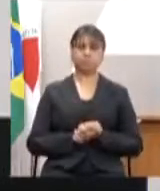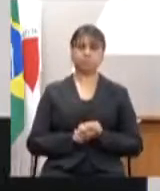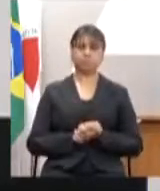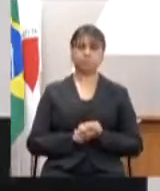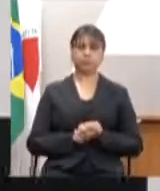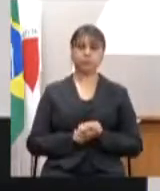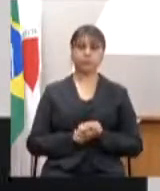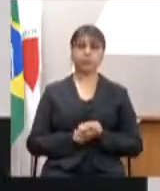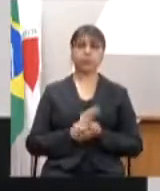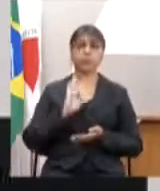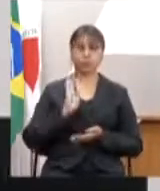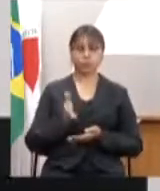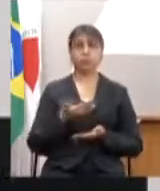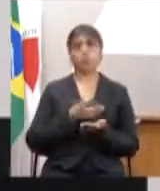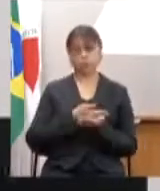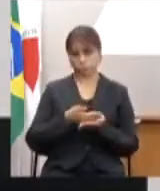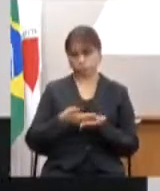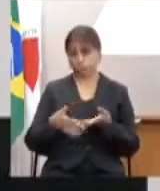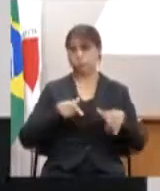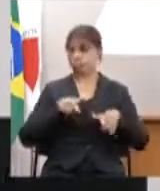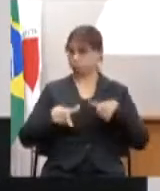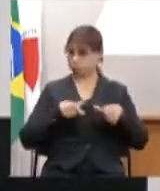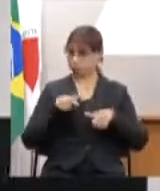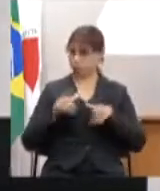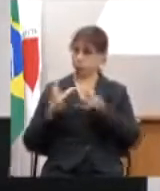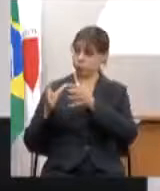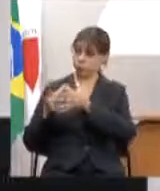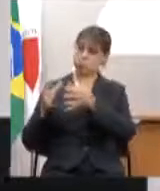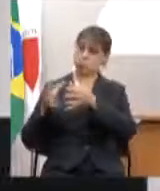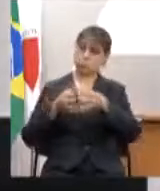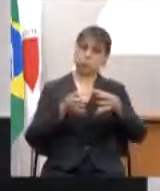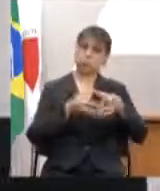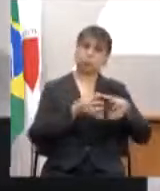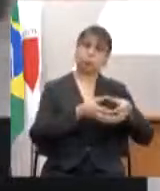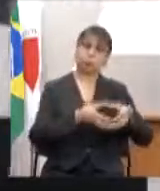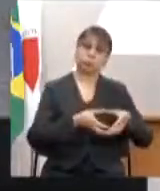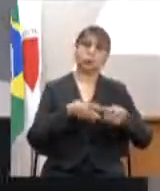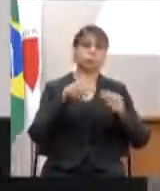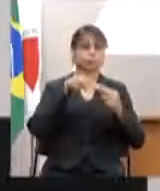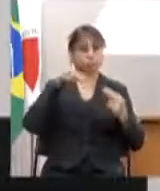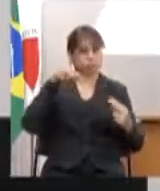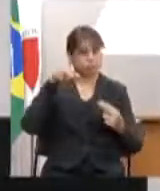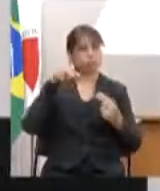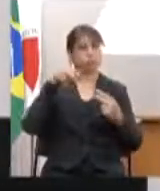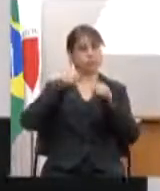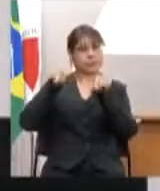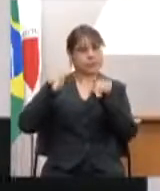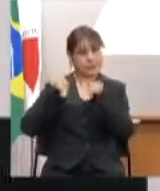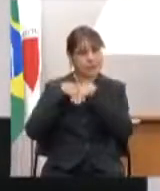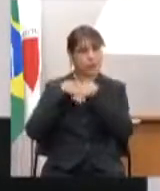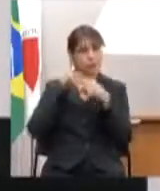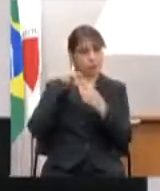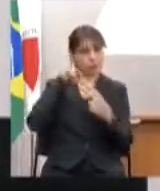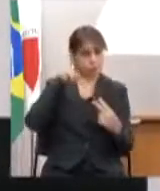Já se iniciaram os trabalhos com os grupos, de maneira virtual, nas salas virtuais,